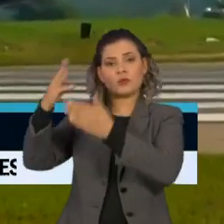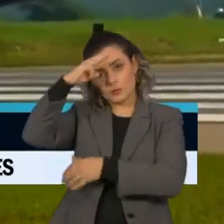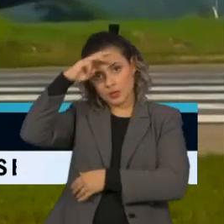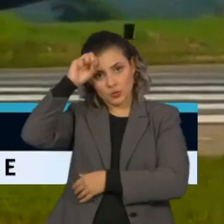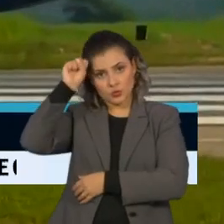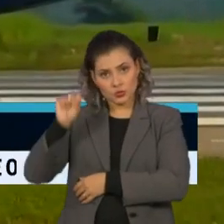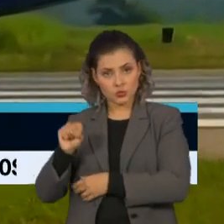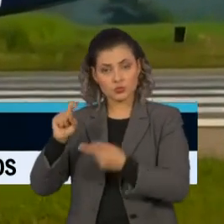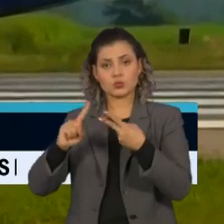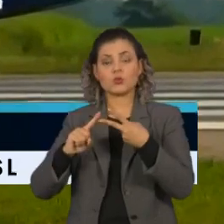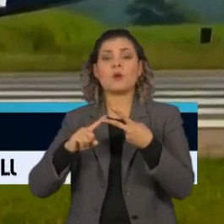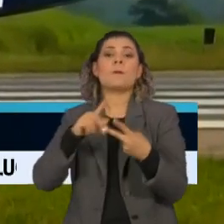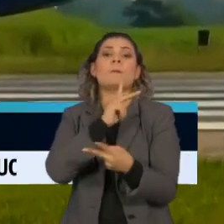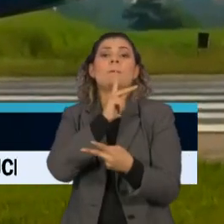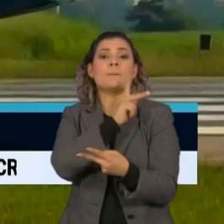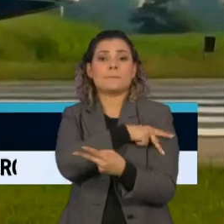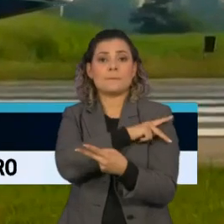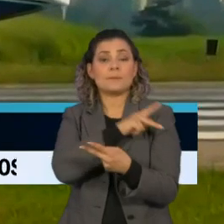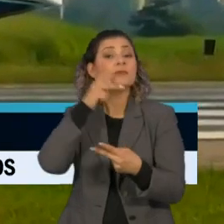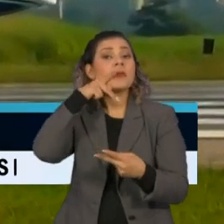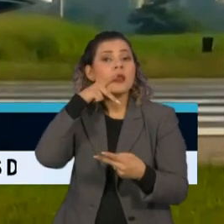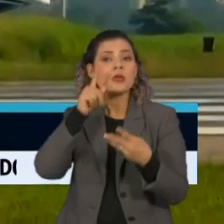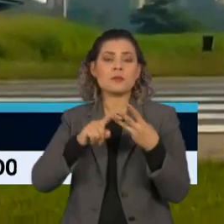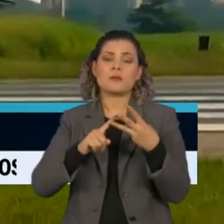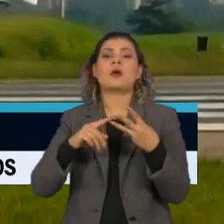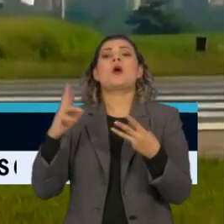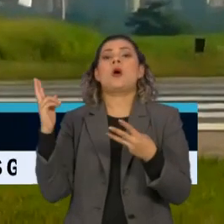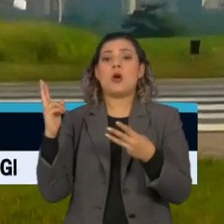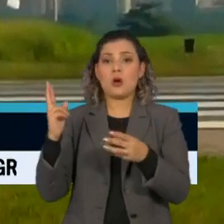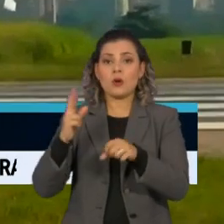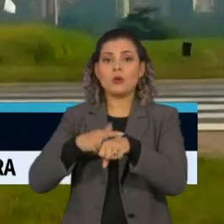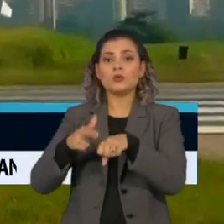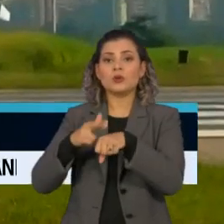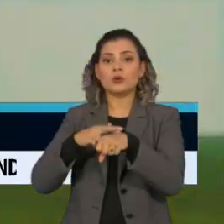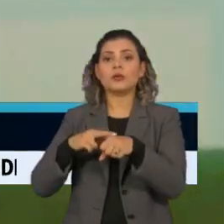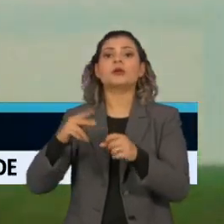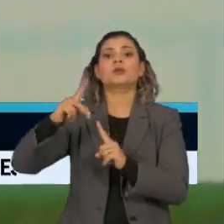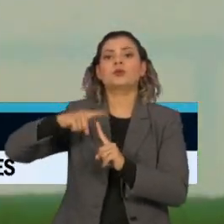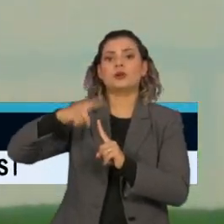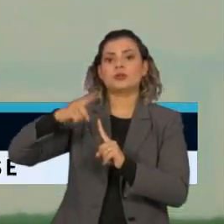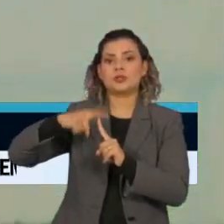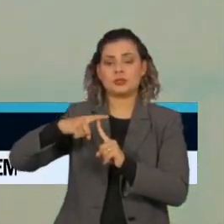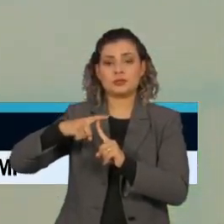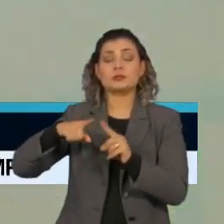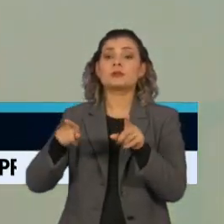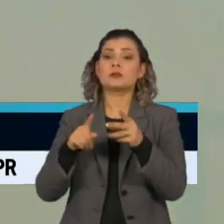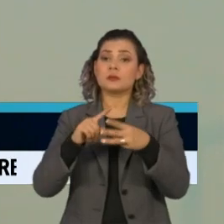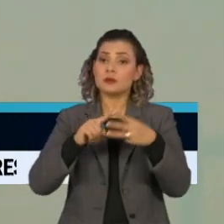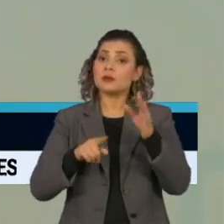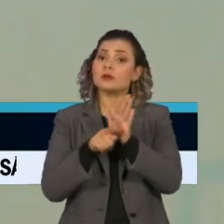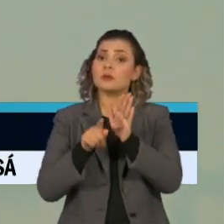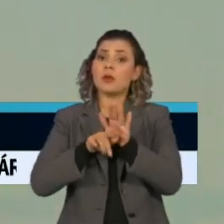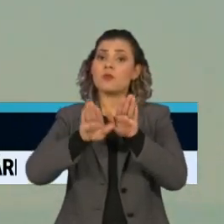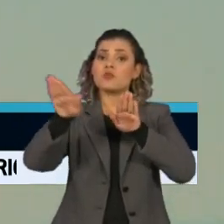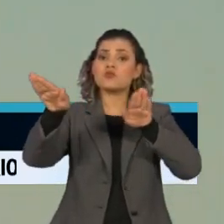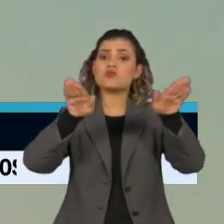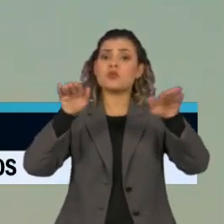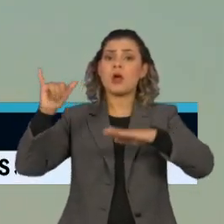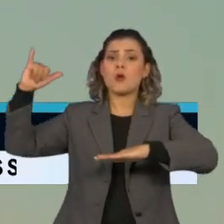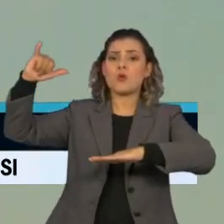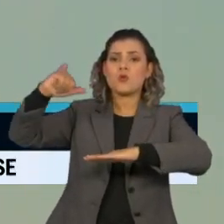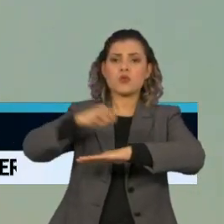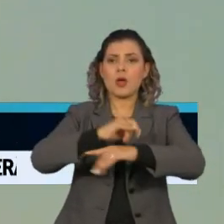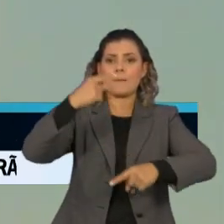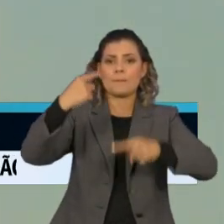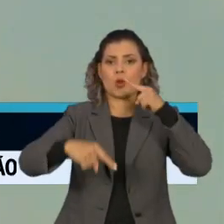Grosso do Sul, Paraíba, Rondônia, Rio Grande do Sul e Tocantins. Nestes locais, os voos vindos de fora seguem